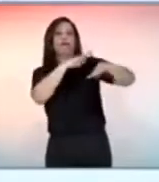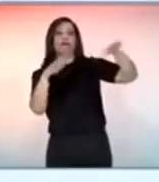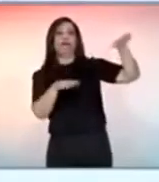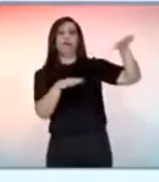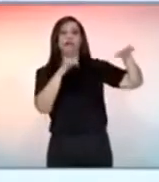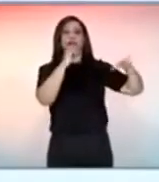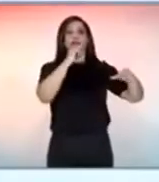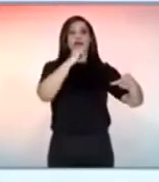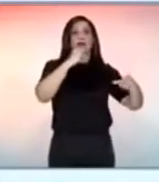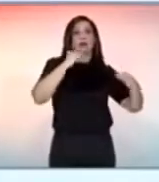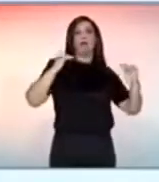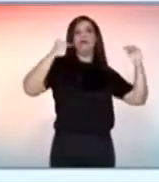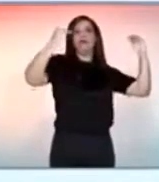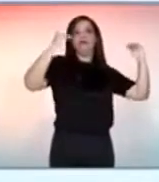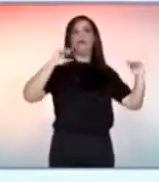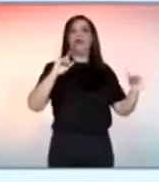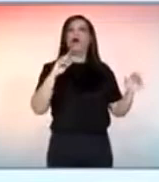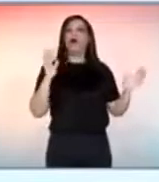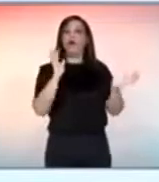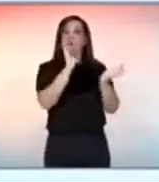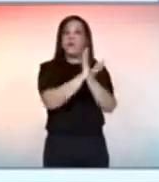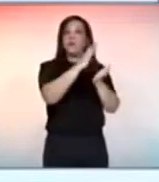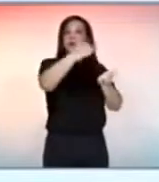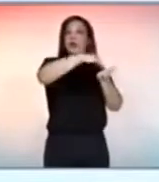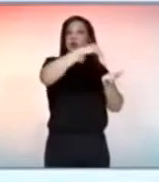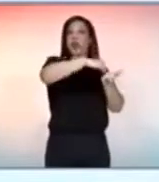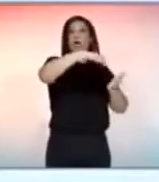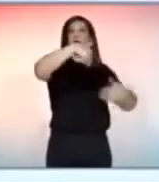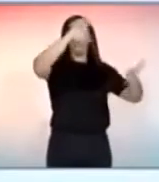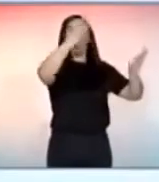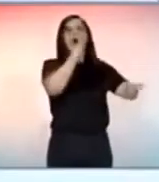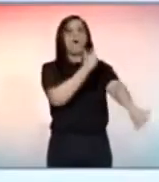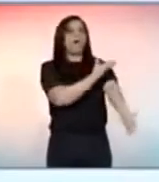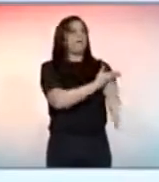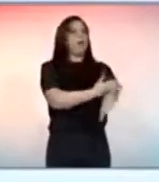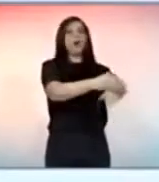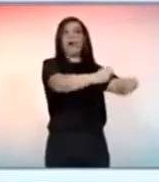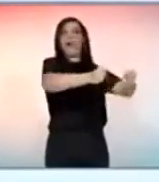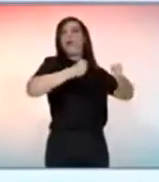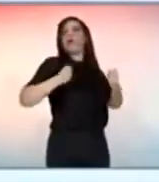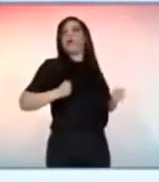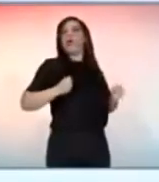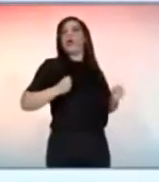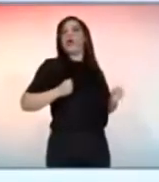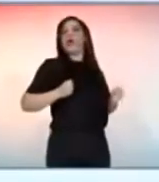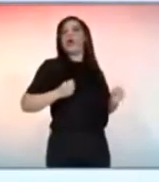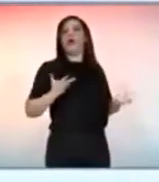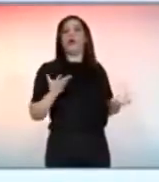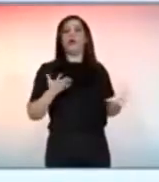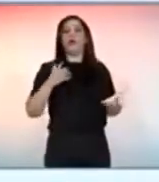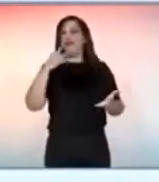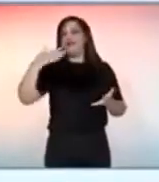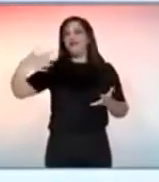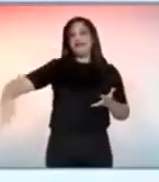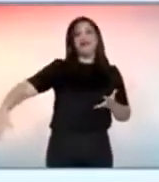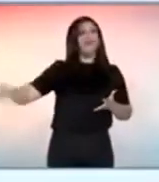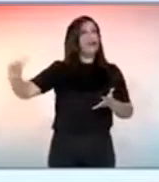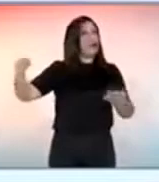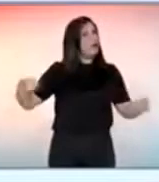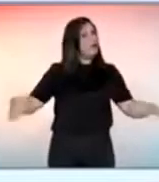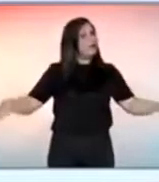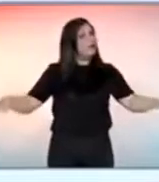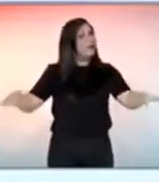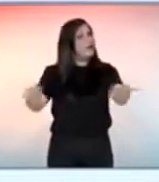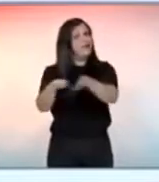você ter um macho estéreo, você ter uma equipe de secretários de homens, brancos, poderosos, ressignificando essa lógica política